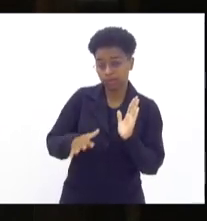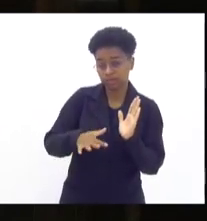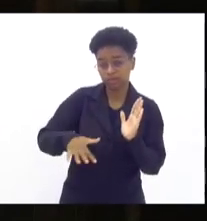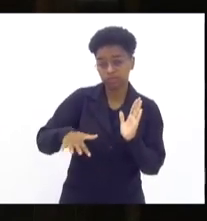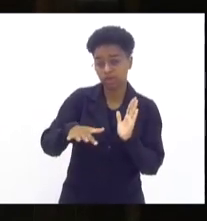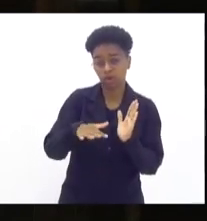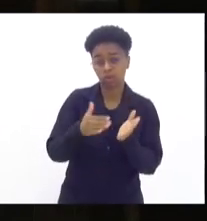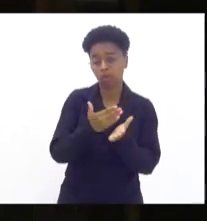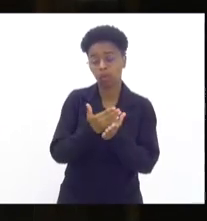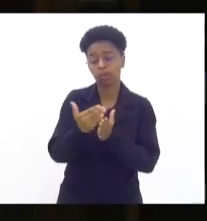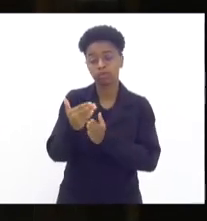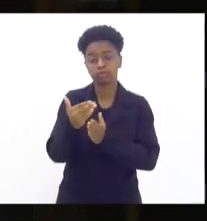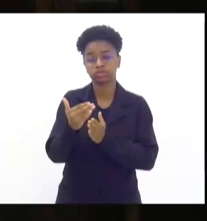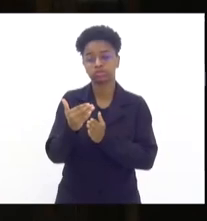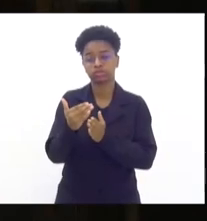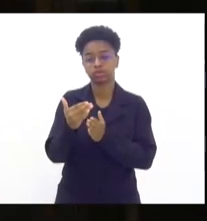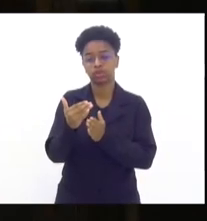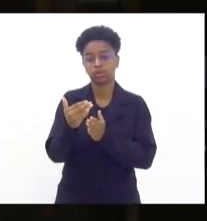a capitanear